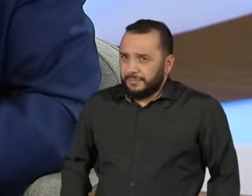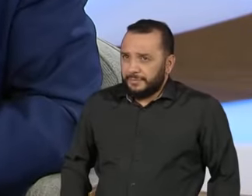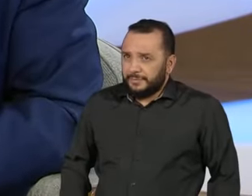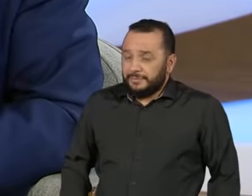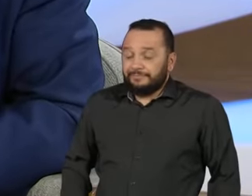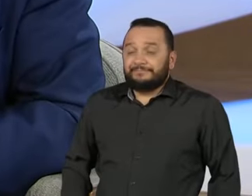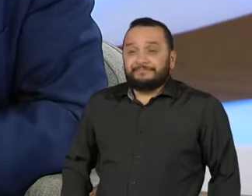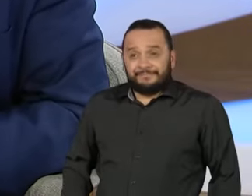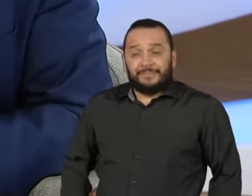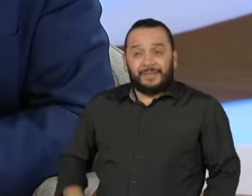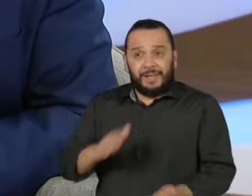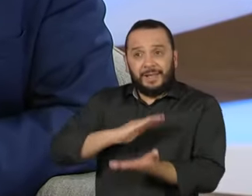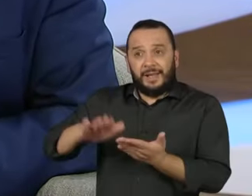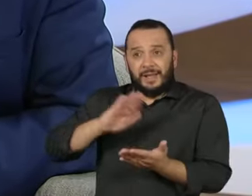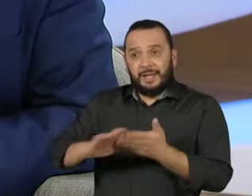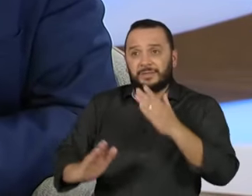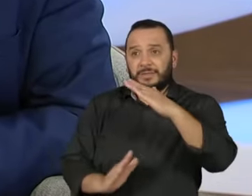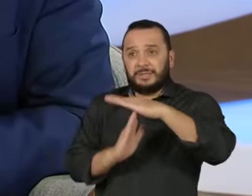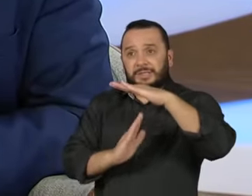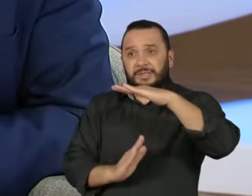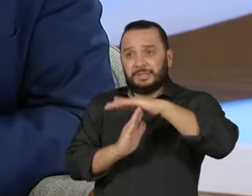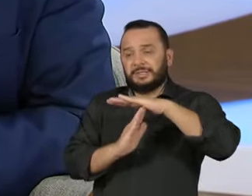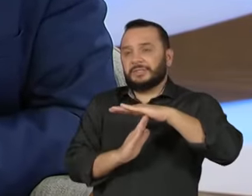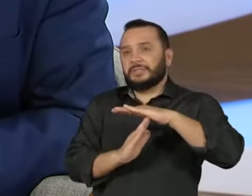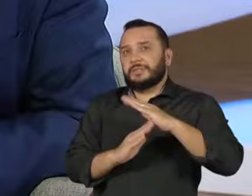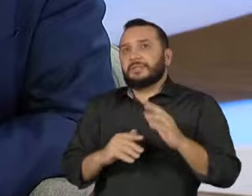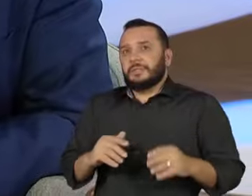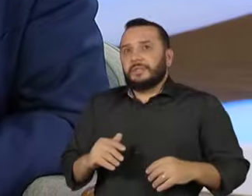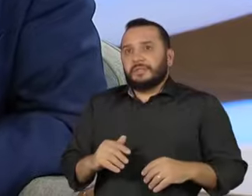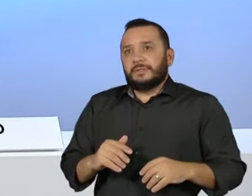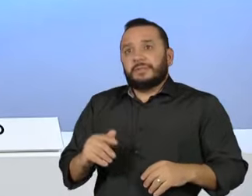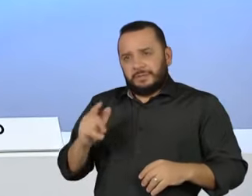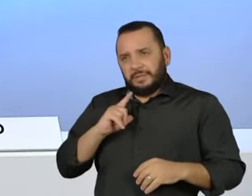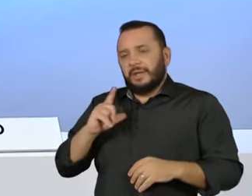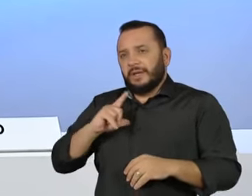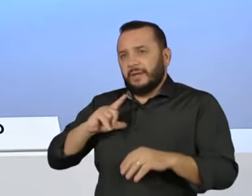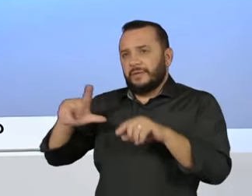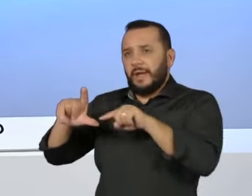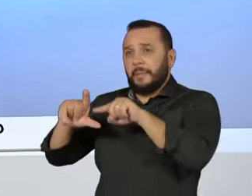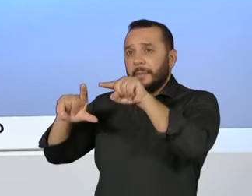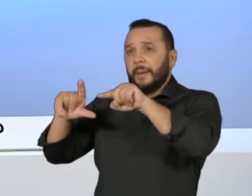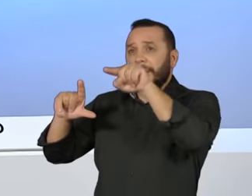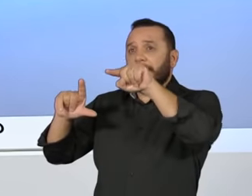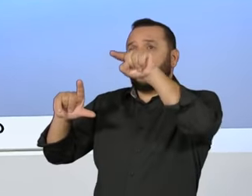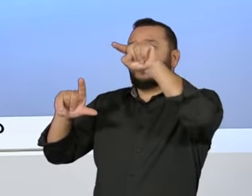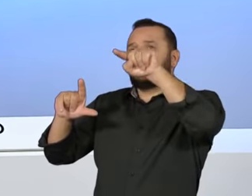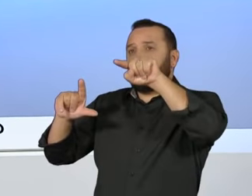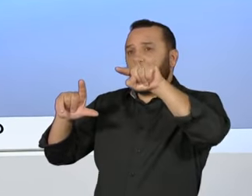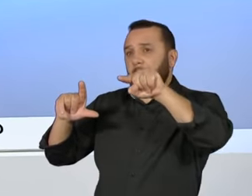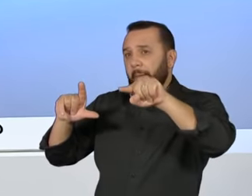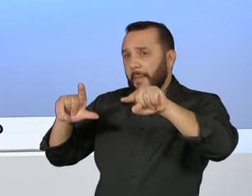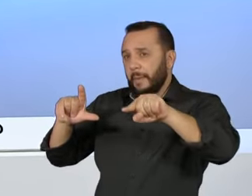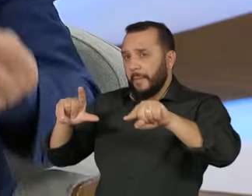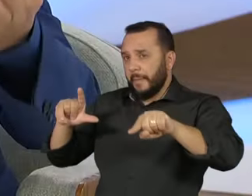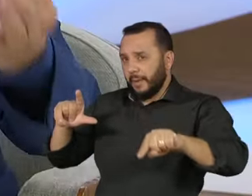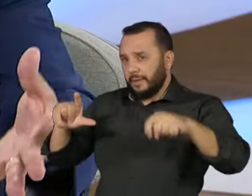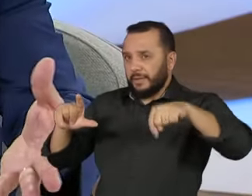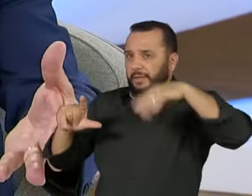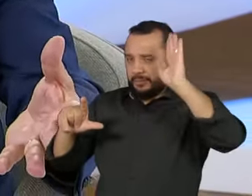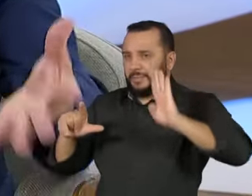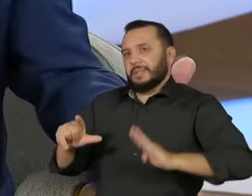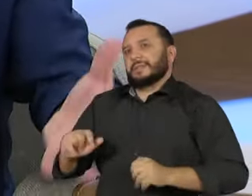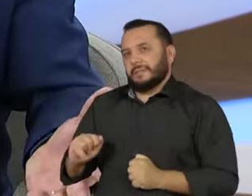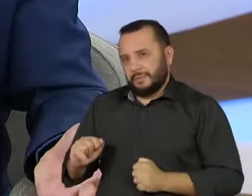Quer dizer, com o teto dos gastos, o período do teto dos gastos, nós tivemos diminuição de inflação no país. Inflação, sabe, é na